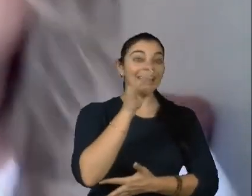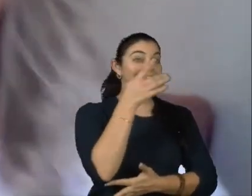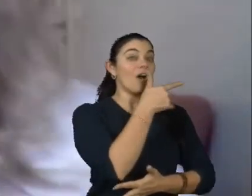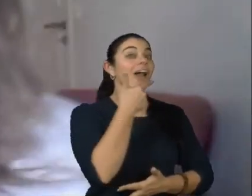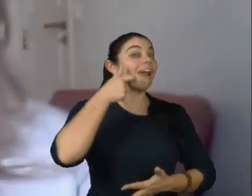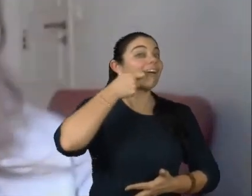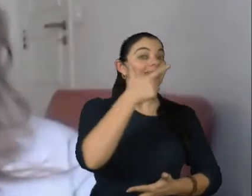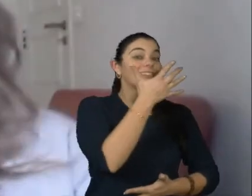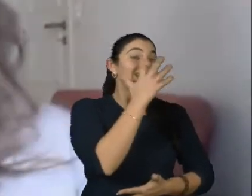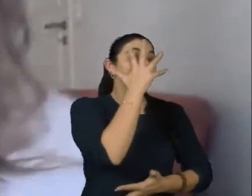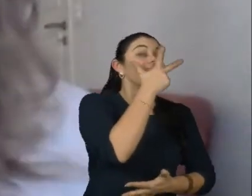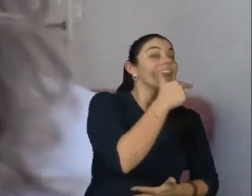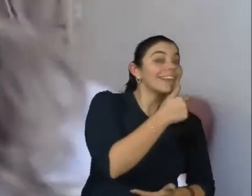falar!